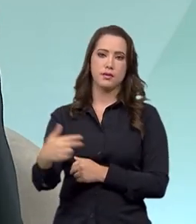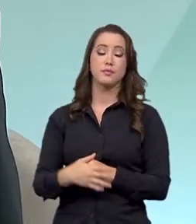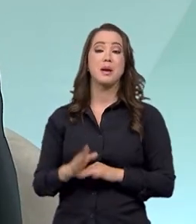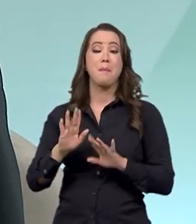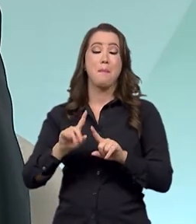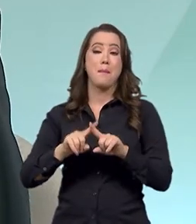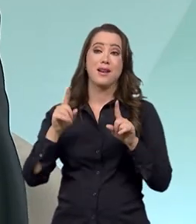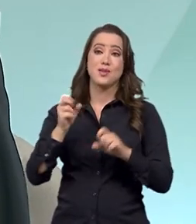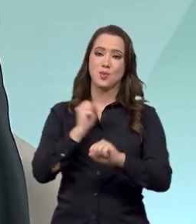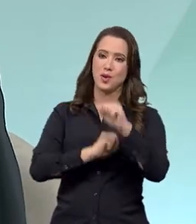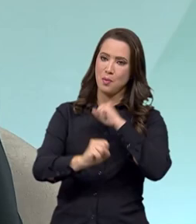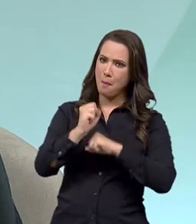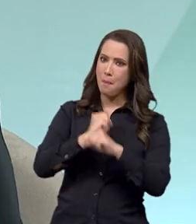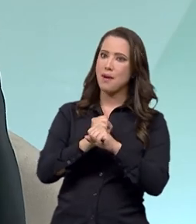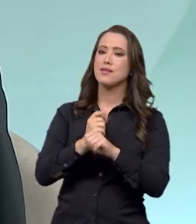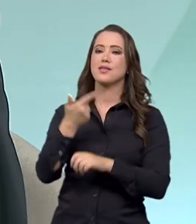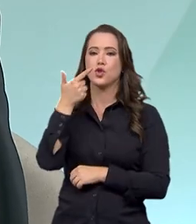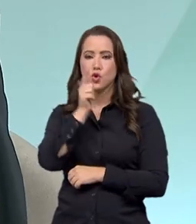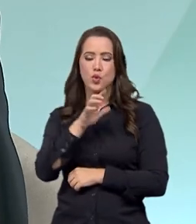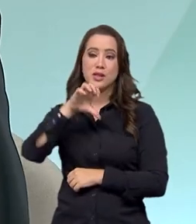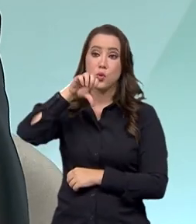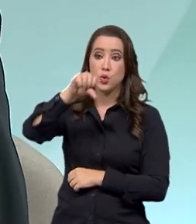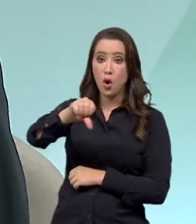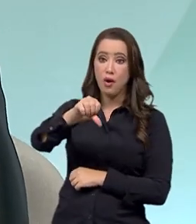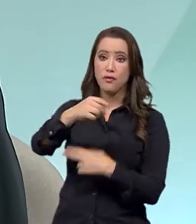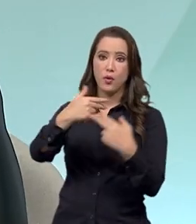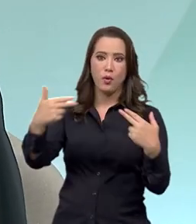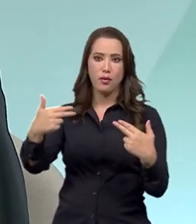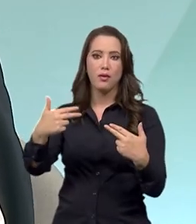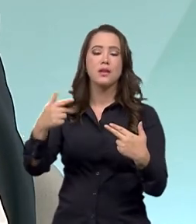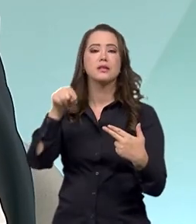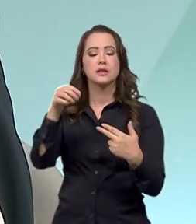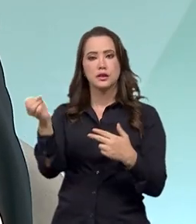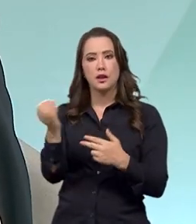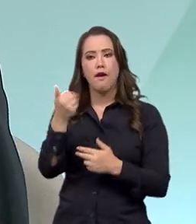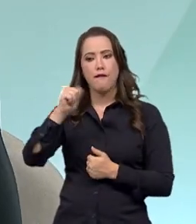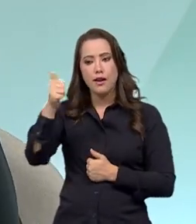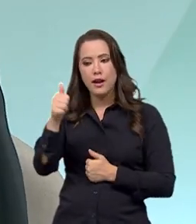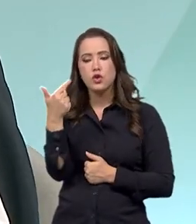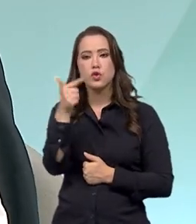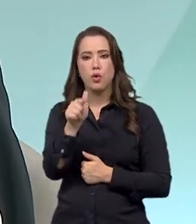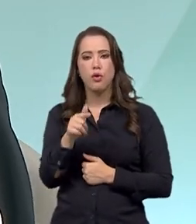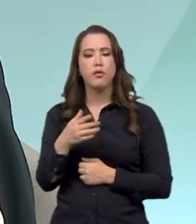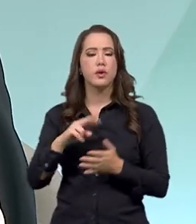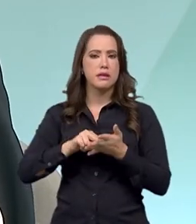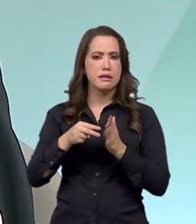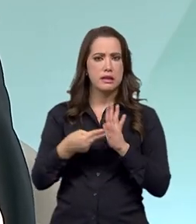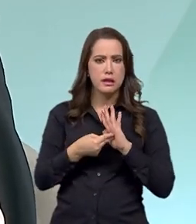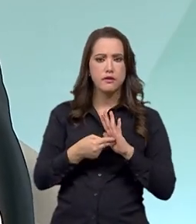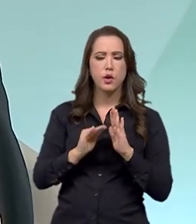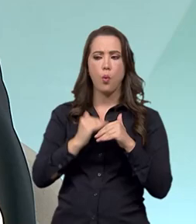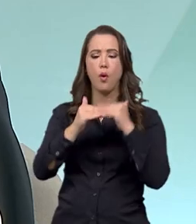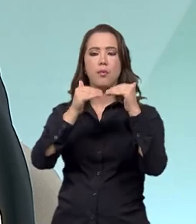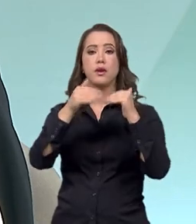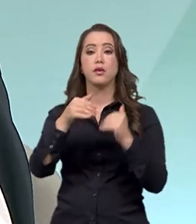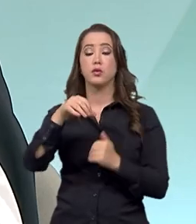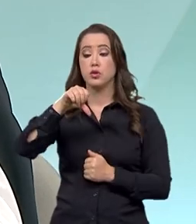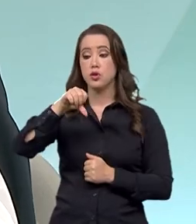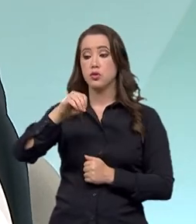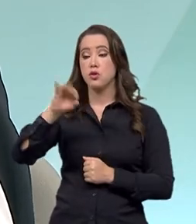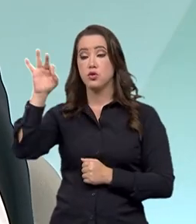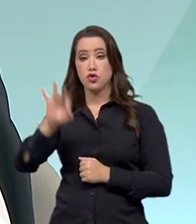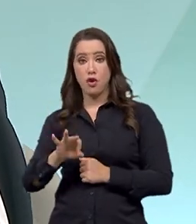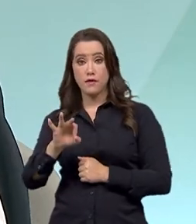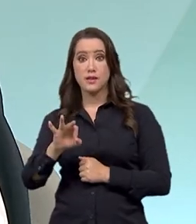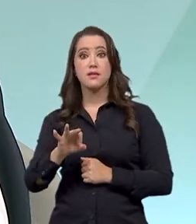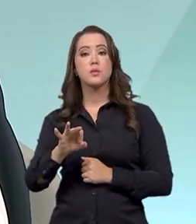revalidar nove bens, o que representa um aumento de 800% na produtividade. E os técnicos estão muito felizes, assim. Realmente, a gente dá